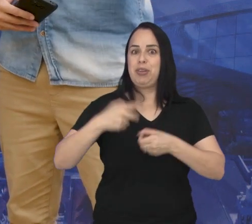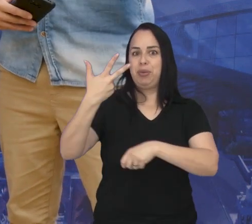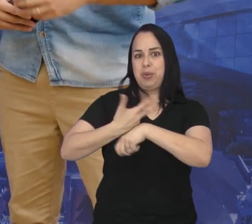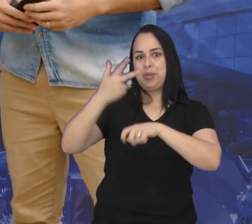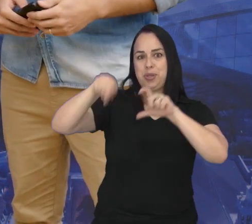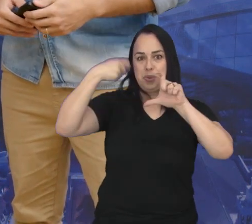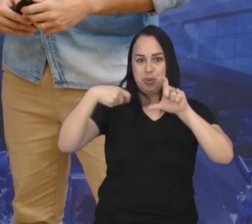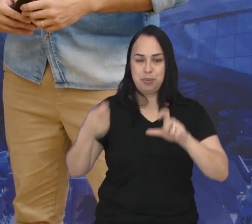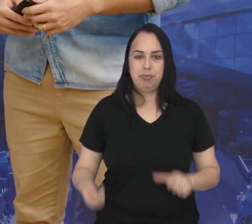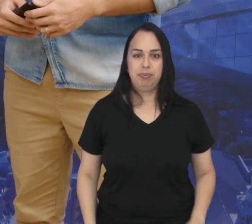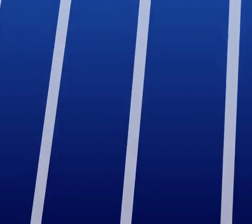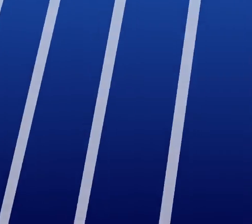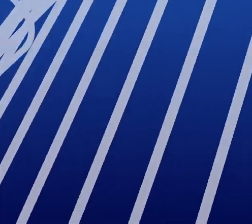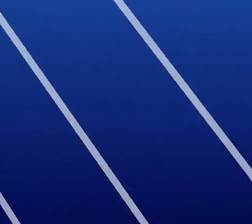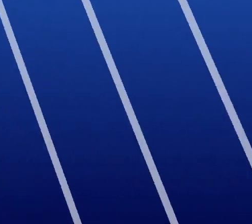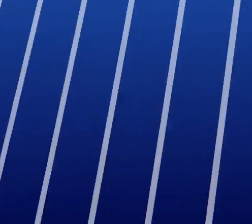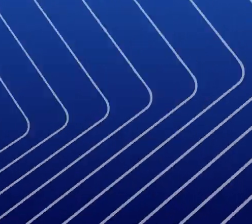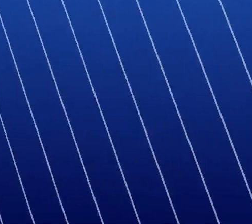Voltamos ao estúdio.